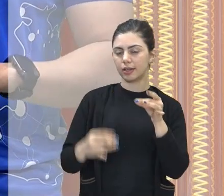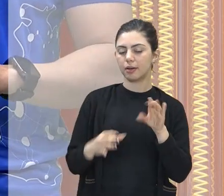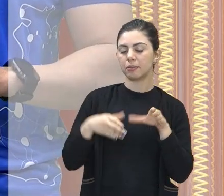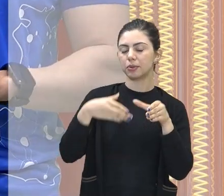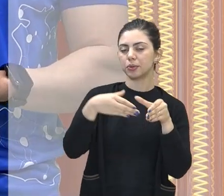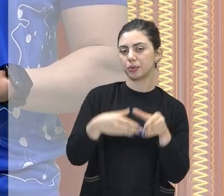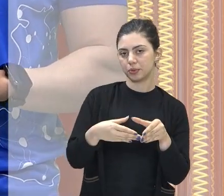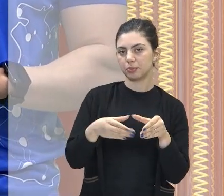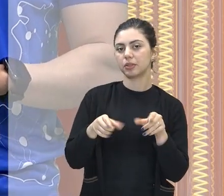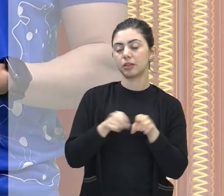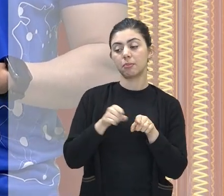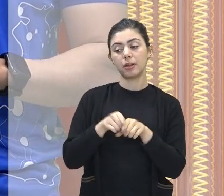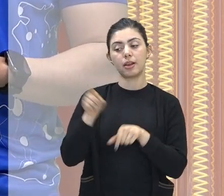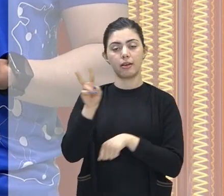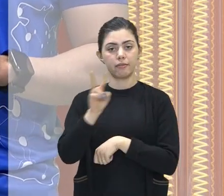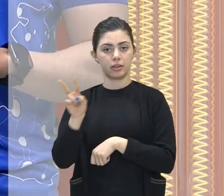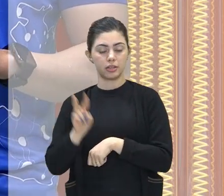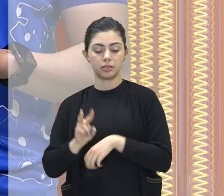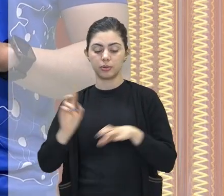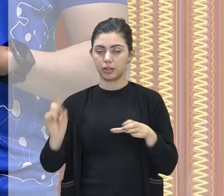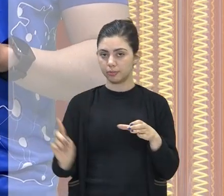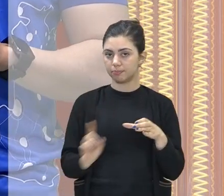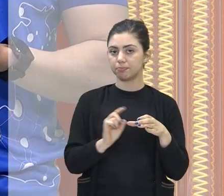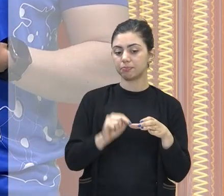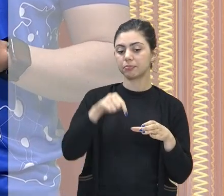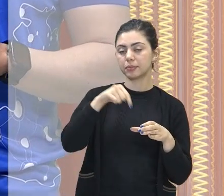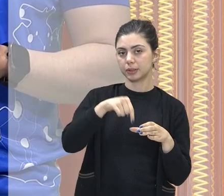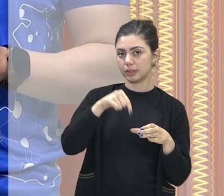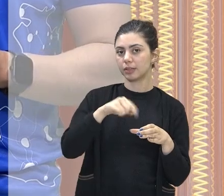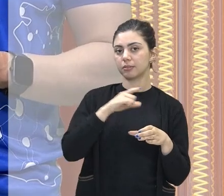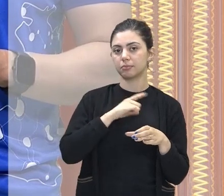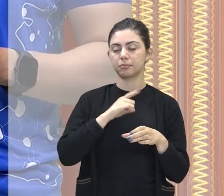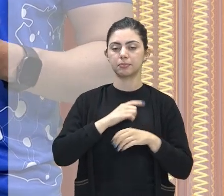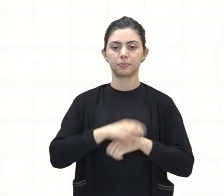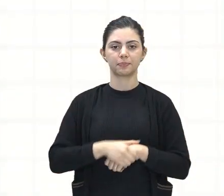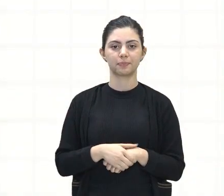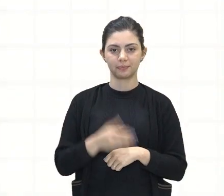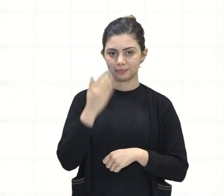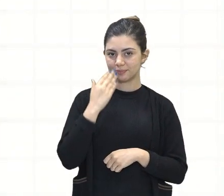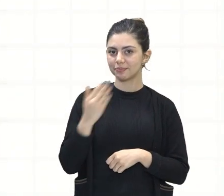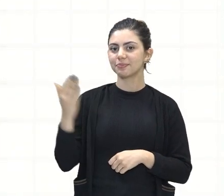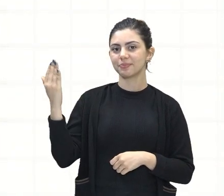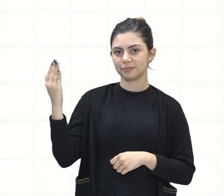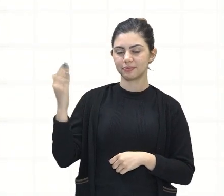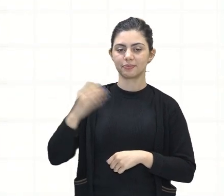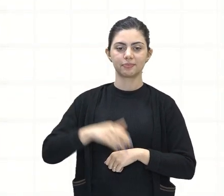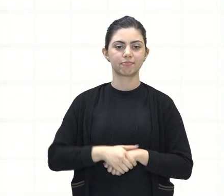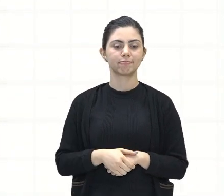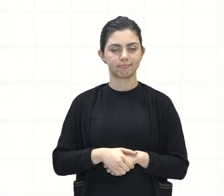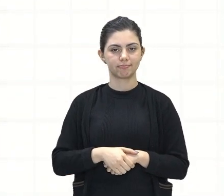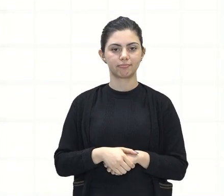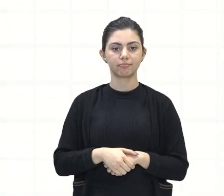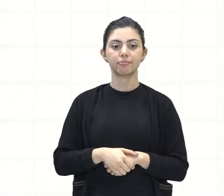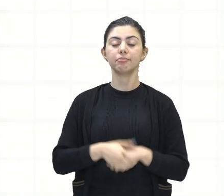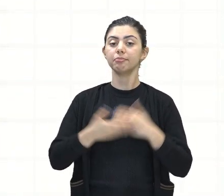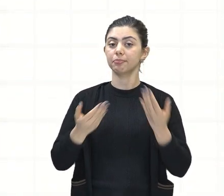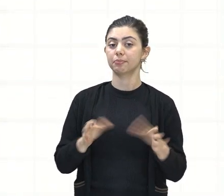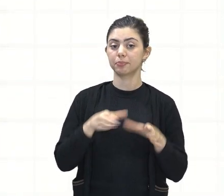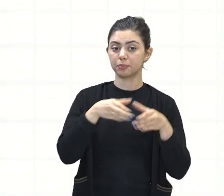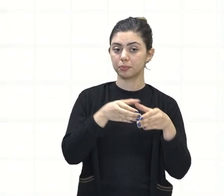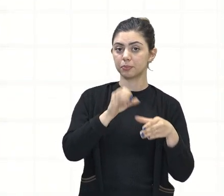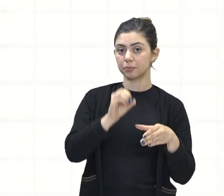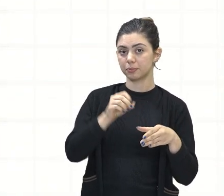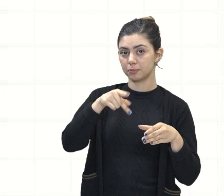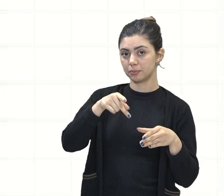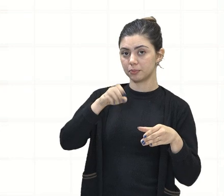como o papel da Venezuela dentro deste organismo internacional. Acompanhe comigo. Bem, a OPEP